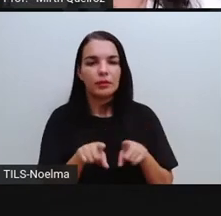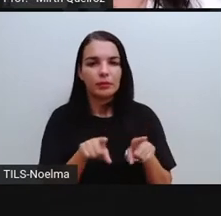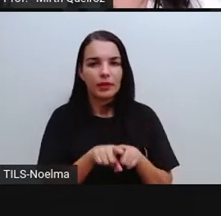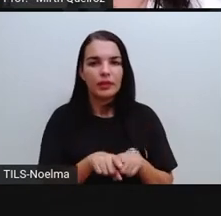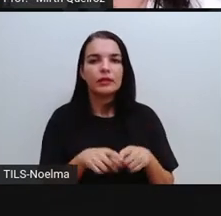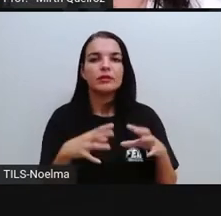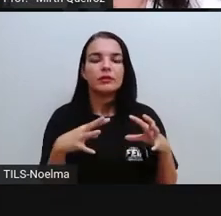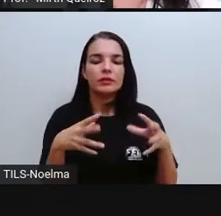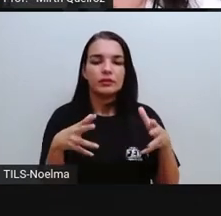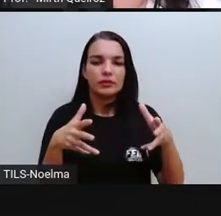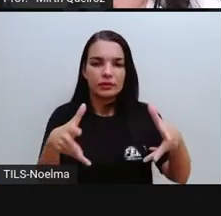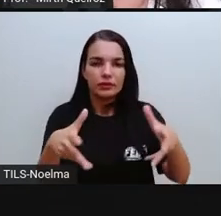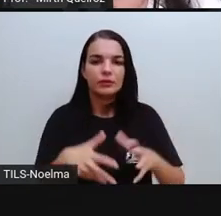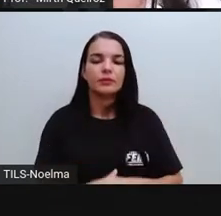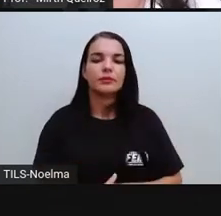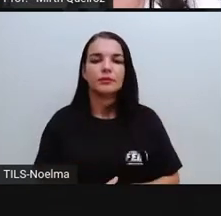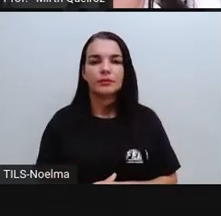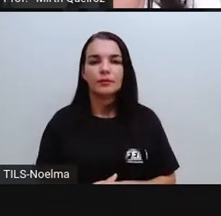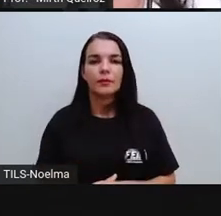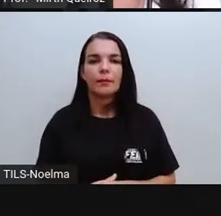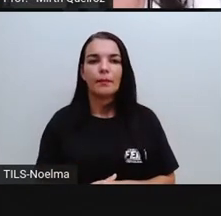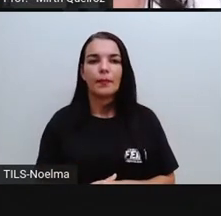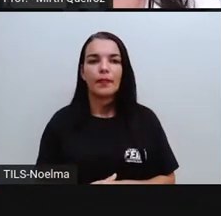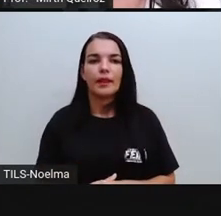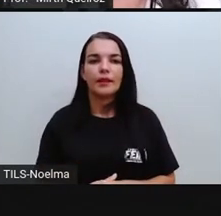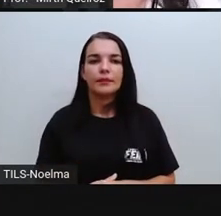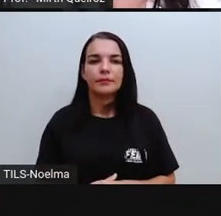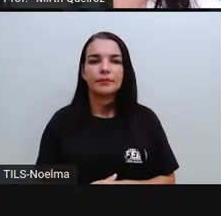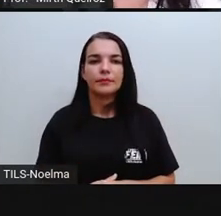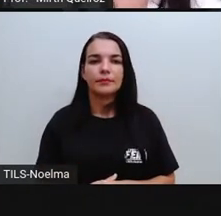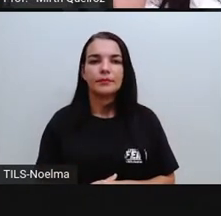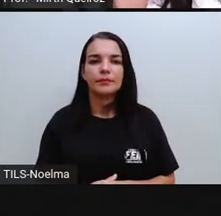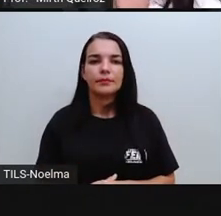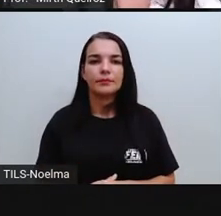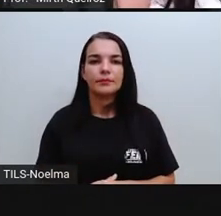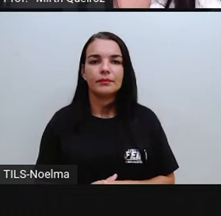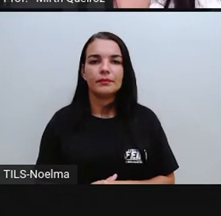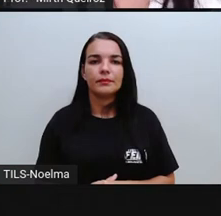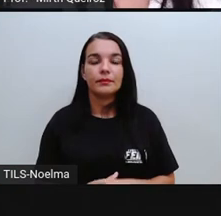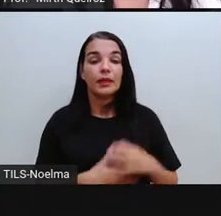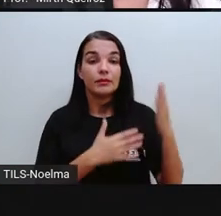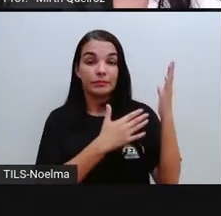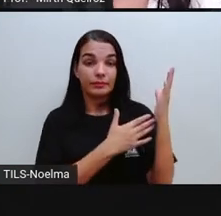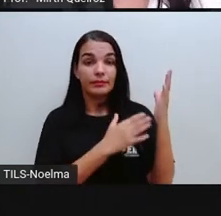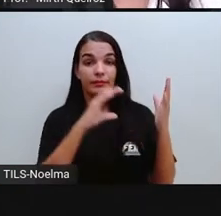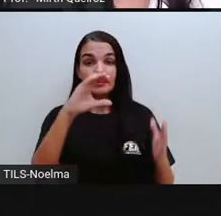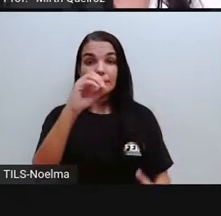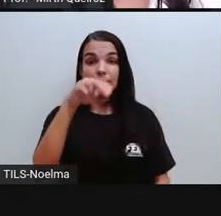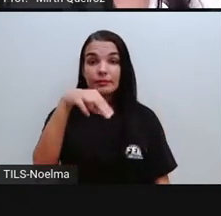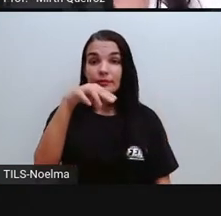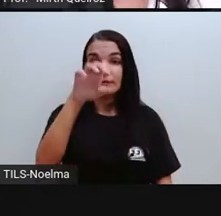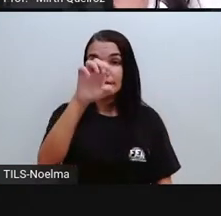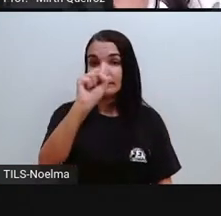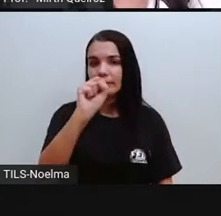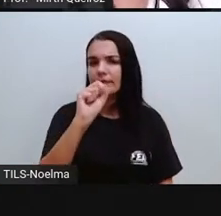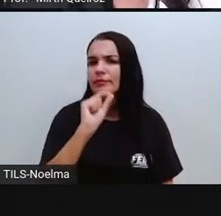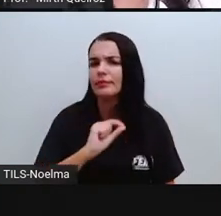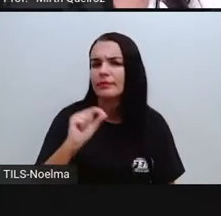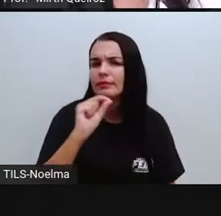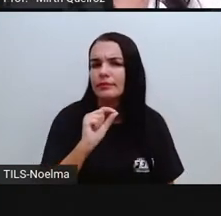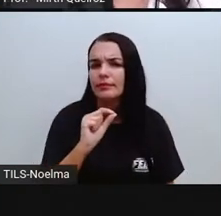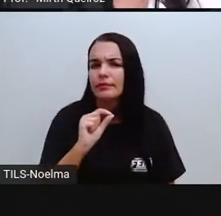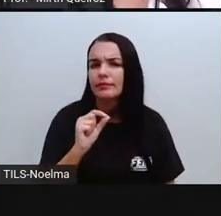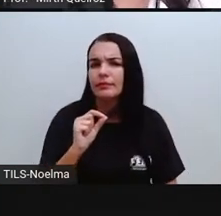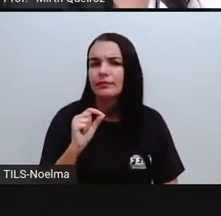corpos redondos ou não poliedros, certo? Os cones, o que que são cones? Os cones são